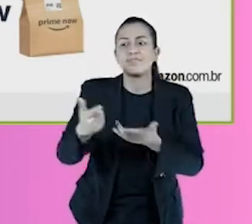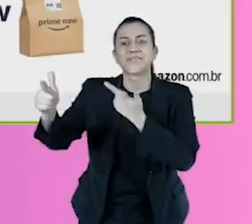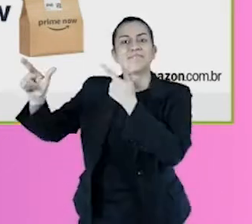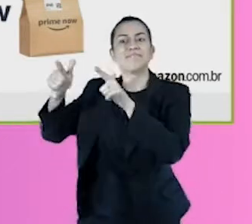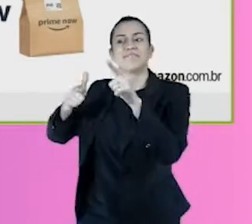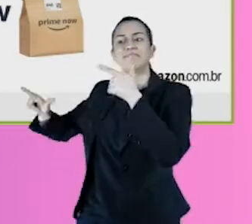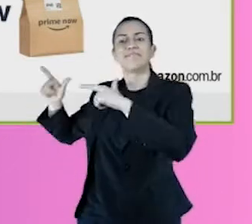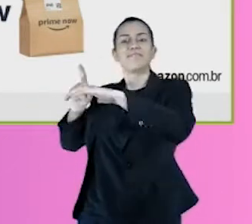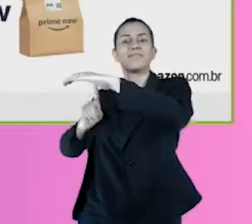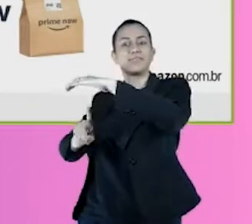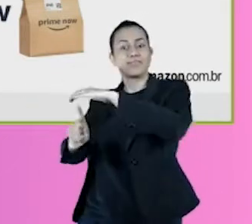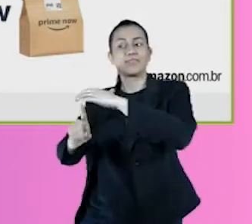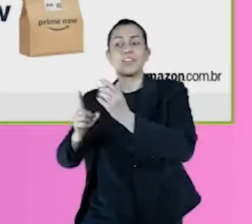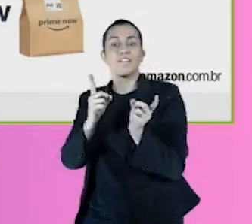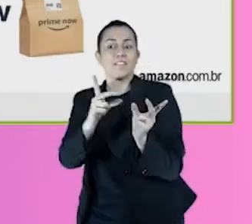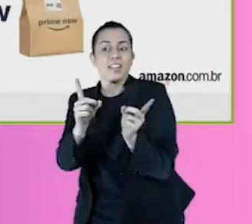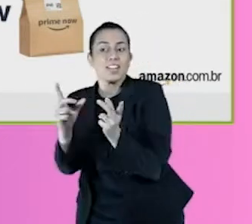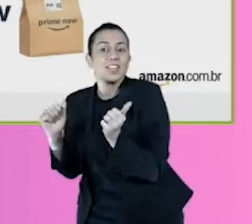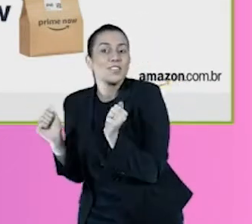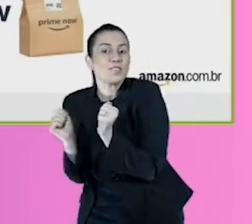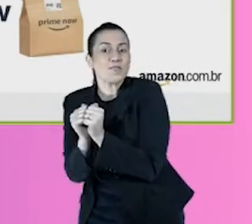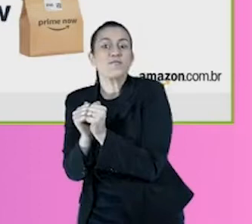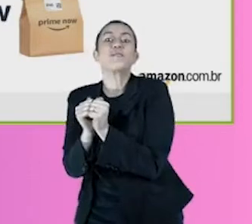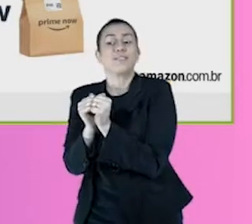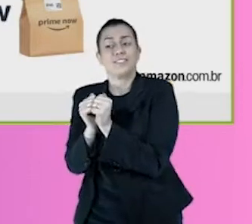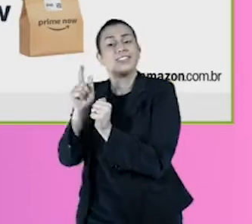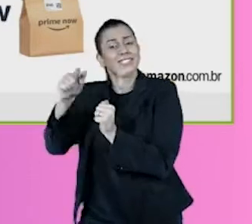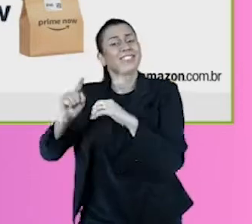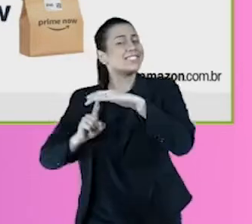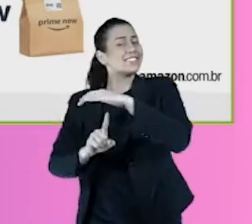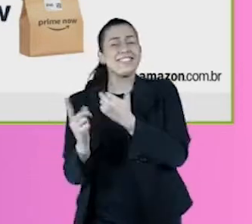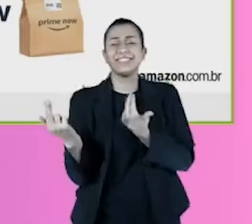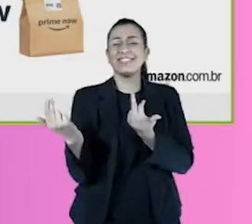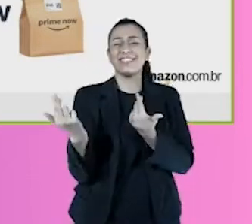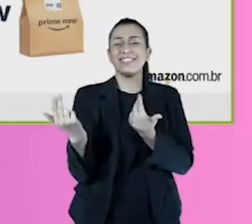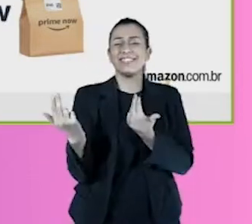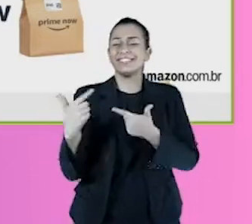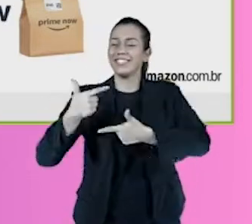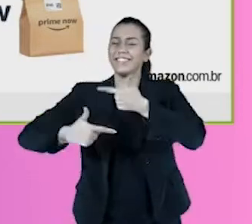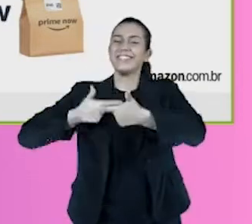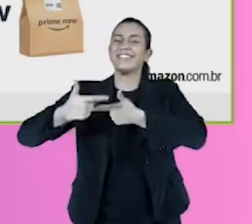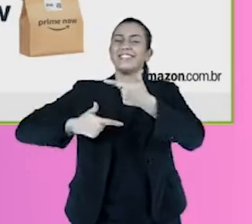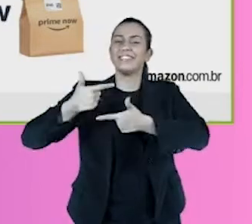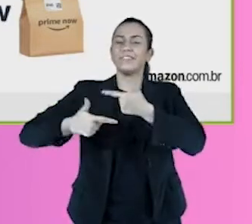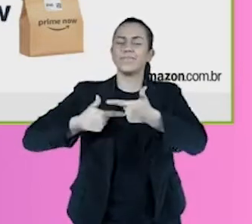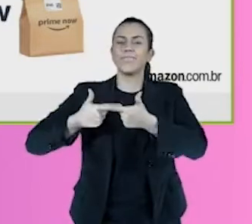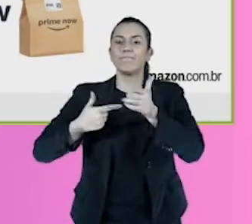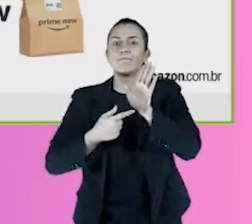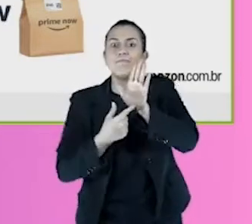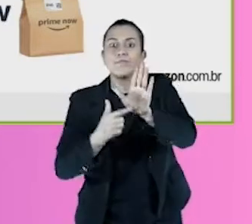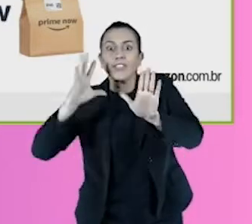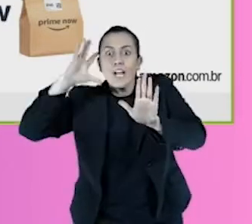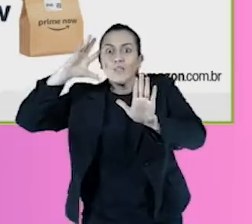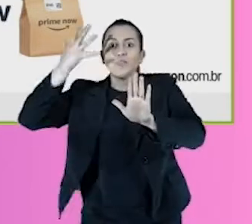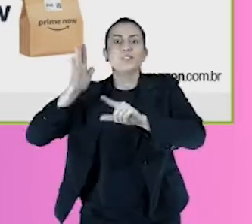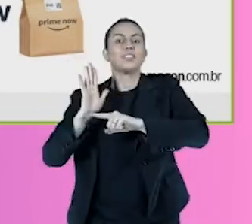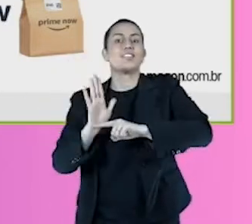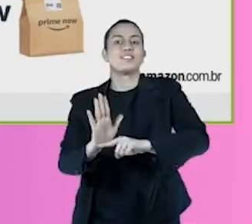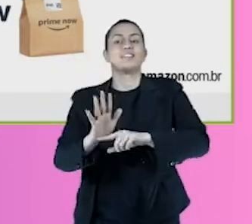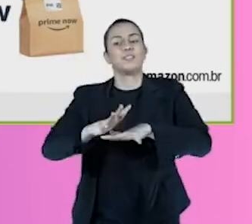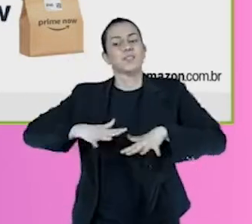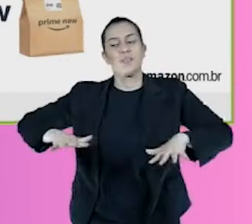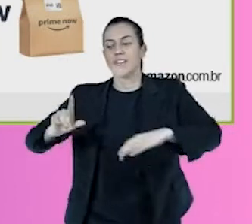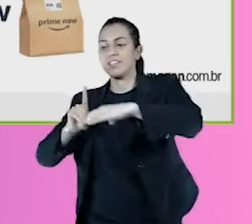de cliente. Os vendedores parceiros da Amazon, por exemplo, são nossos clientes também, né, nós trabalhamos pra trazer soluções pra esses clientes também,